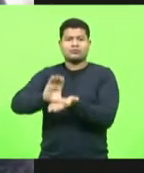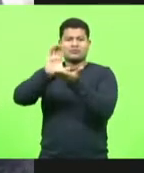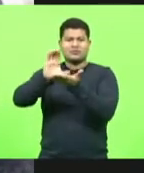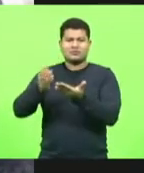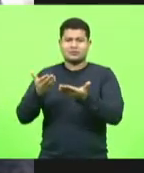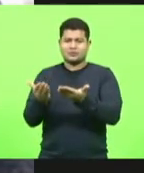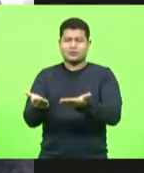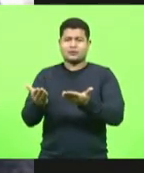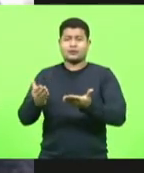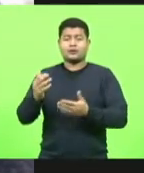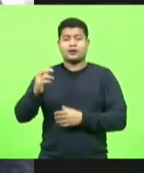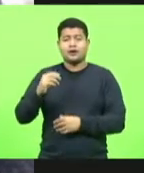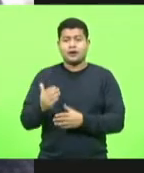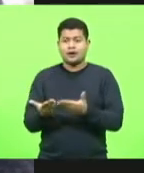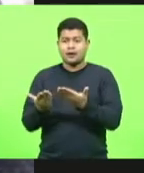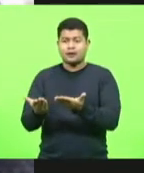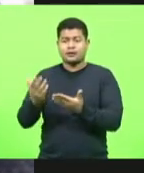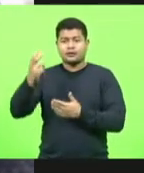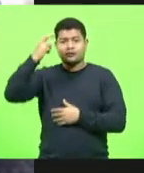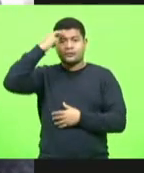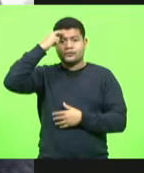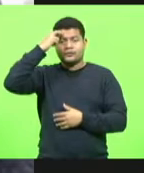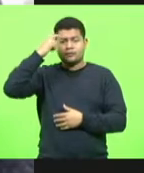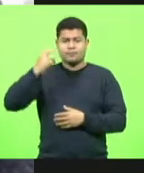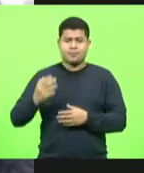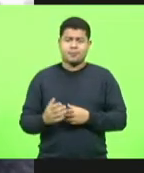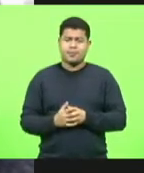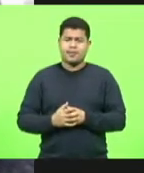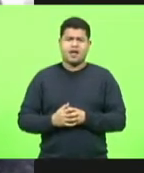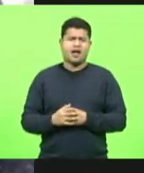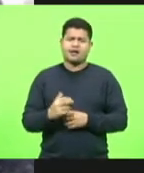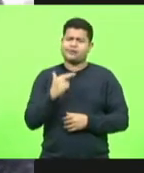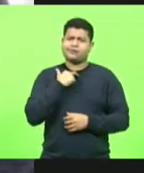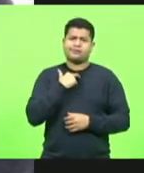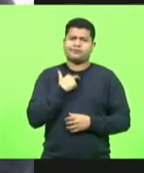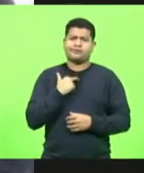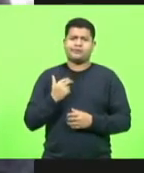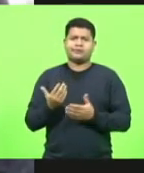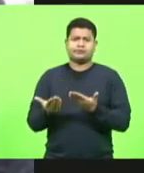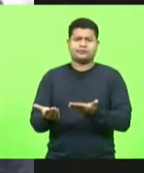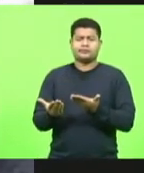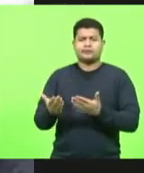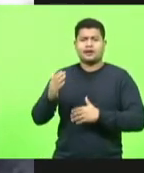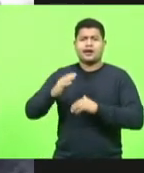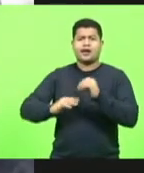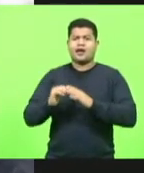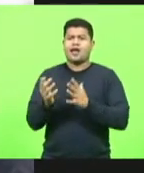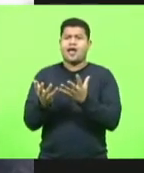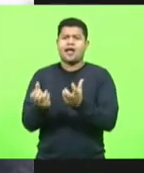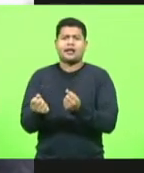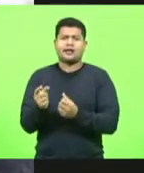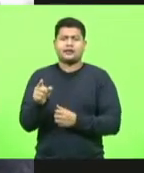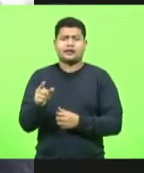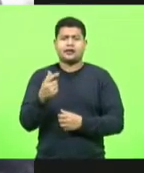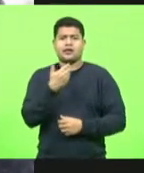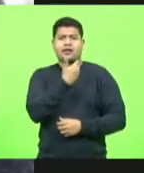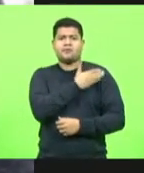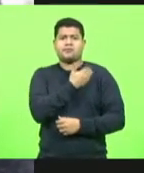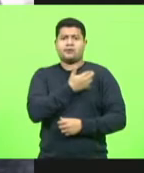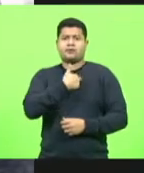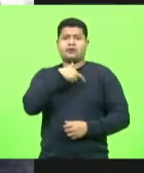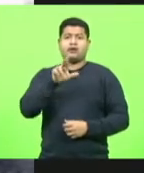de Blumenau. É possível que atitudes absolutamente discriminatórias como esta